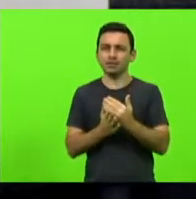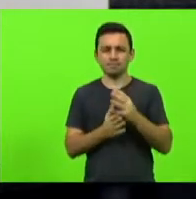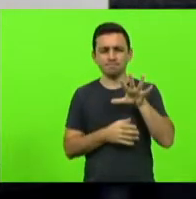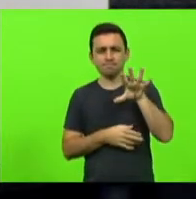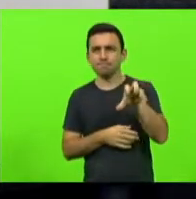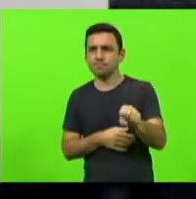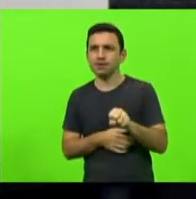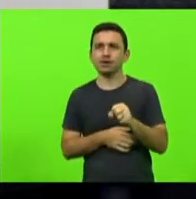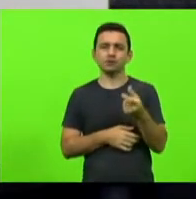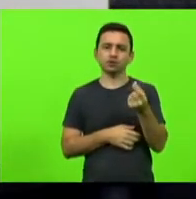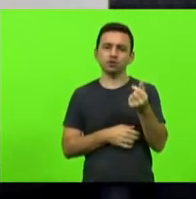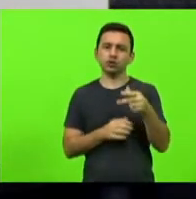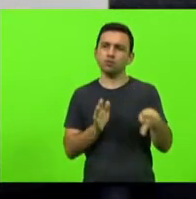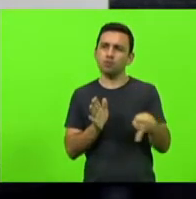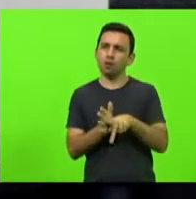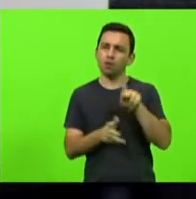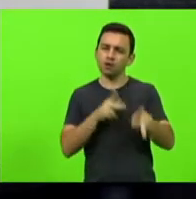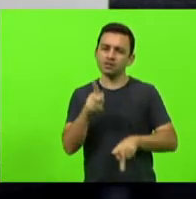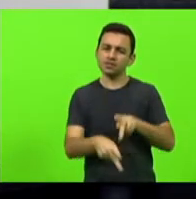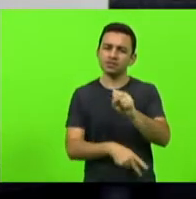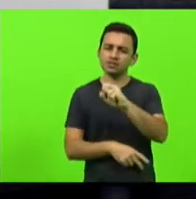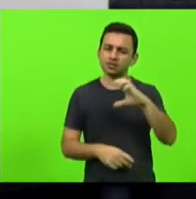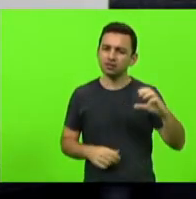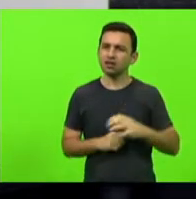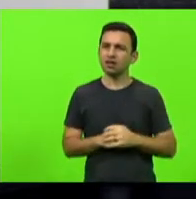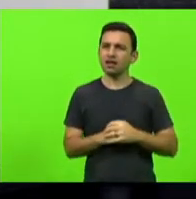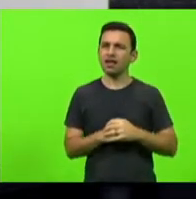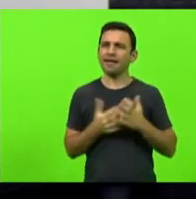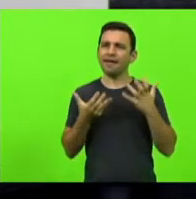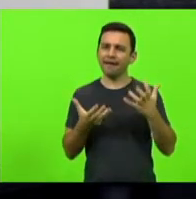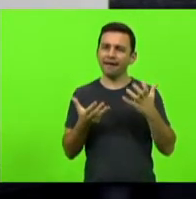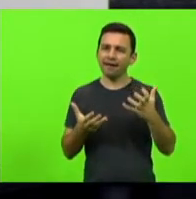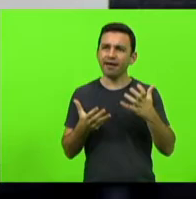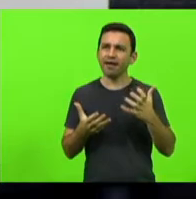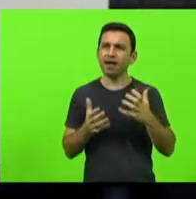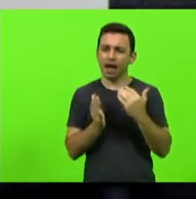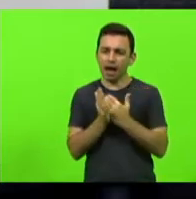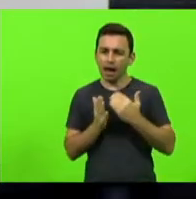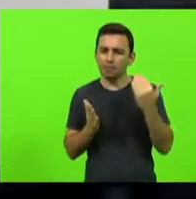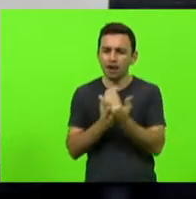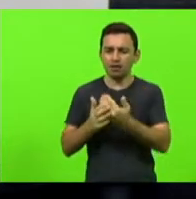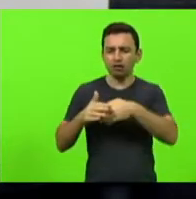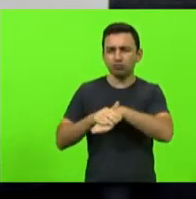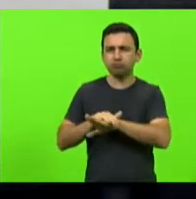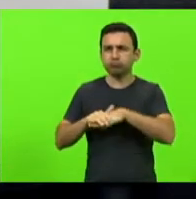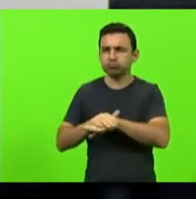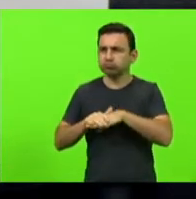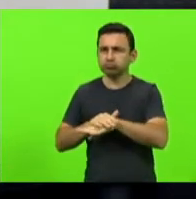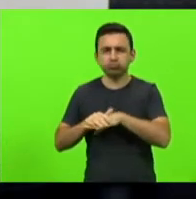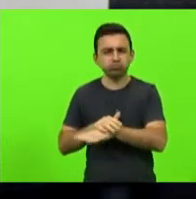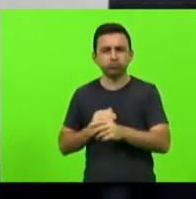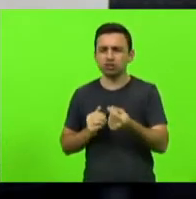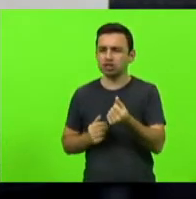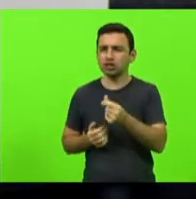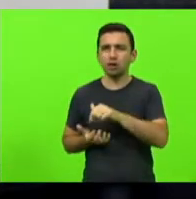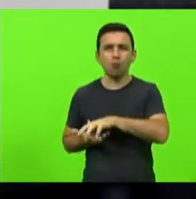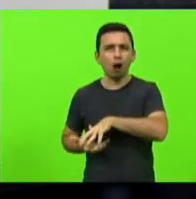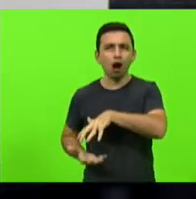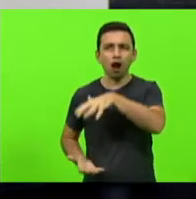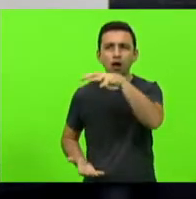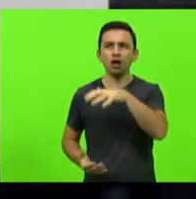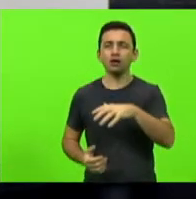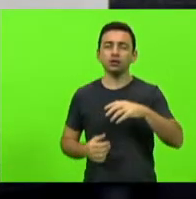do catarinense, uma voracidade de entupir aquele cofre da Secretaria da Fazenda com dinheiro, com